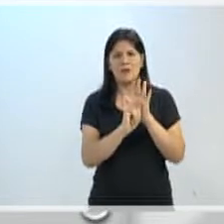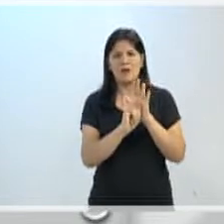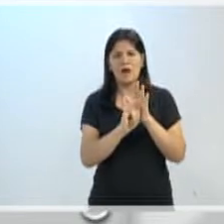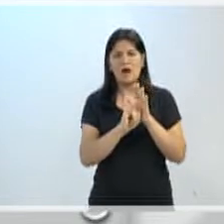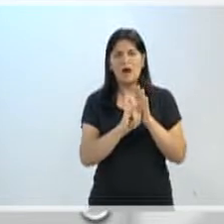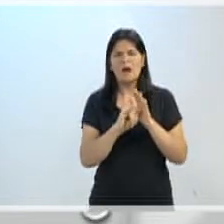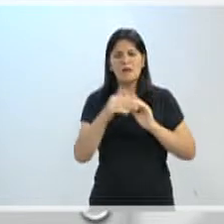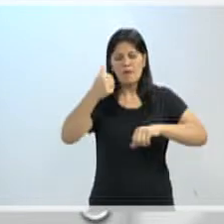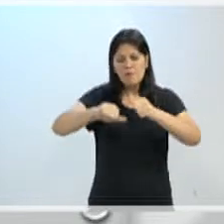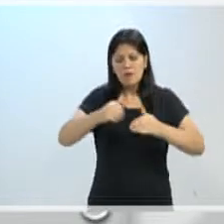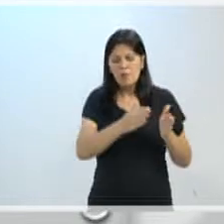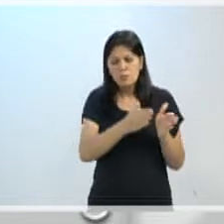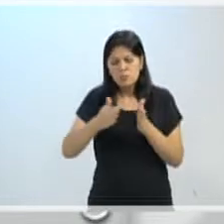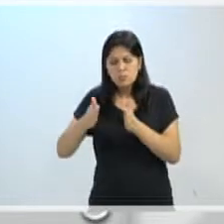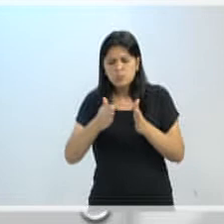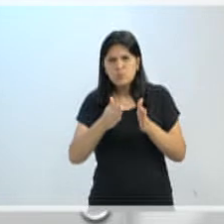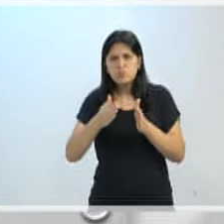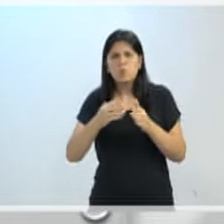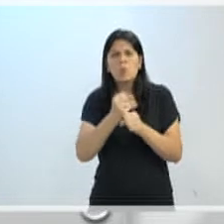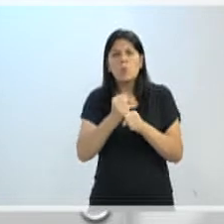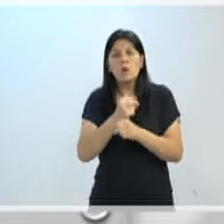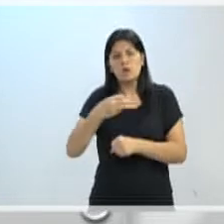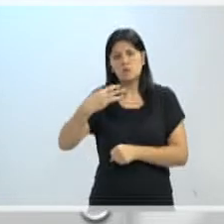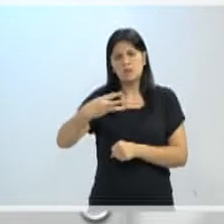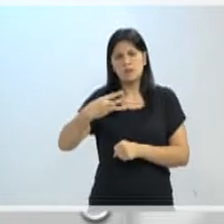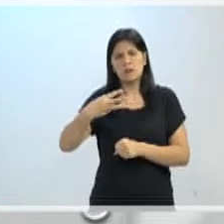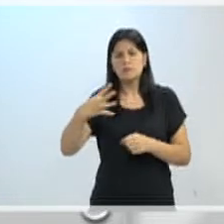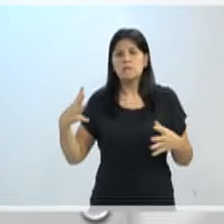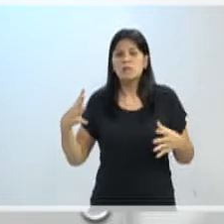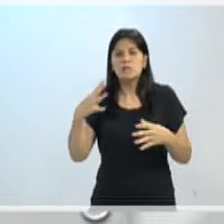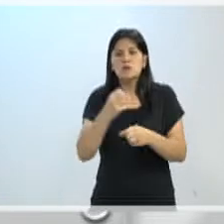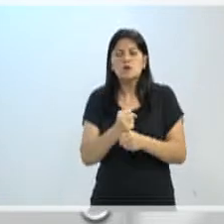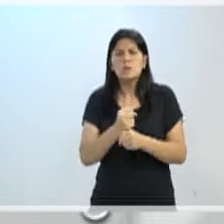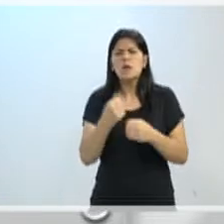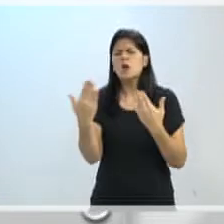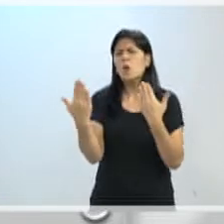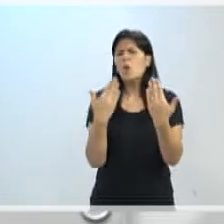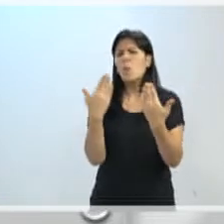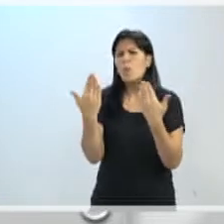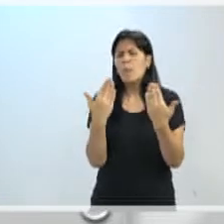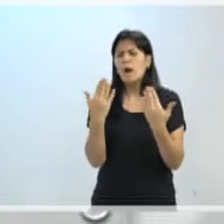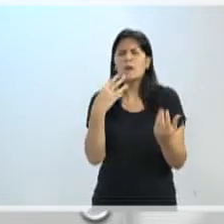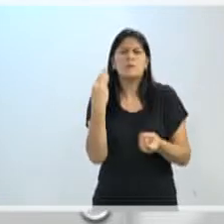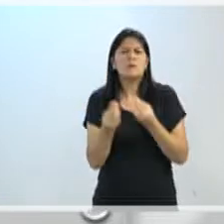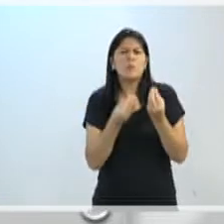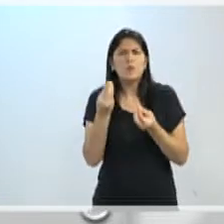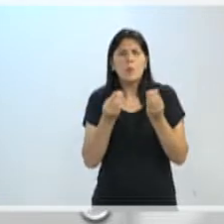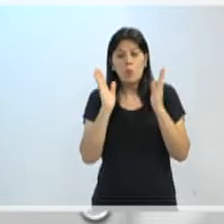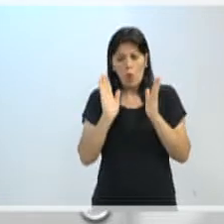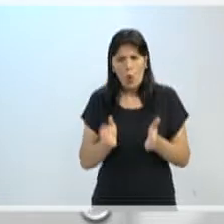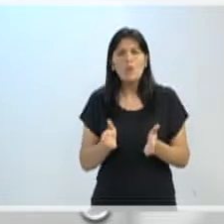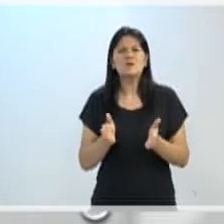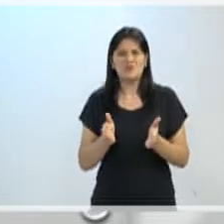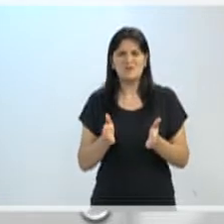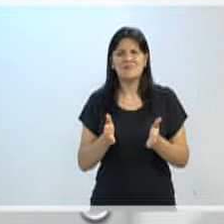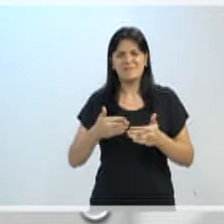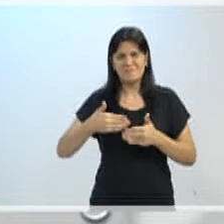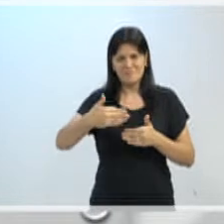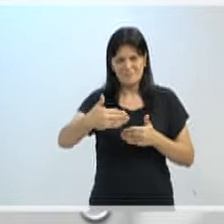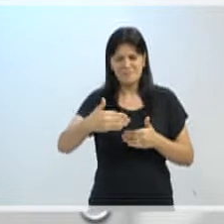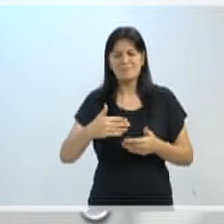e faz o deflacionamento, você pega e começa a fazer a confrontação para atualizar ao dia de hoje.